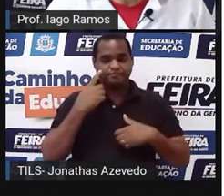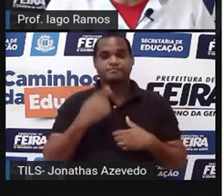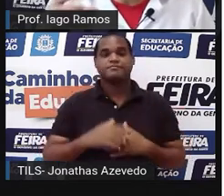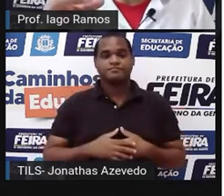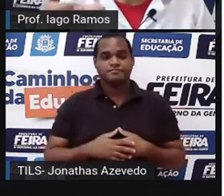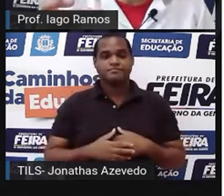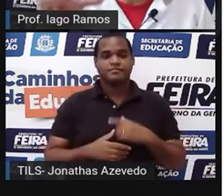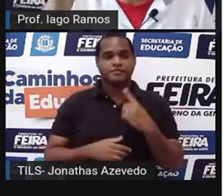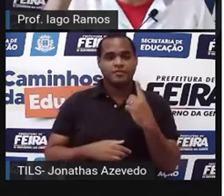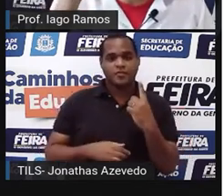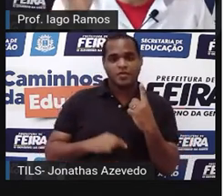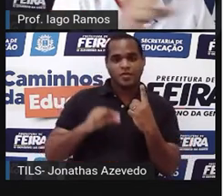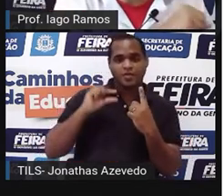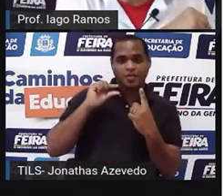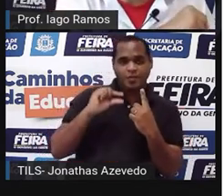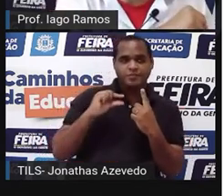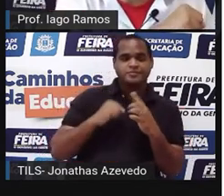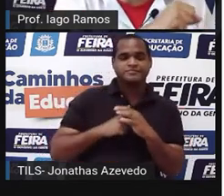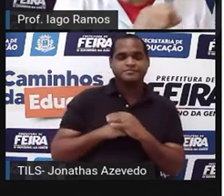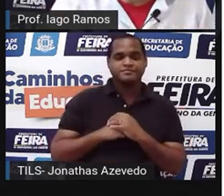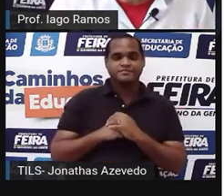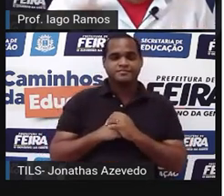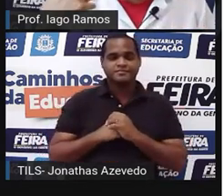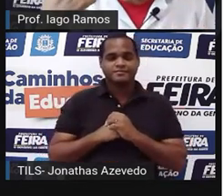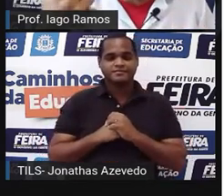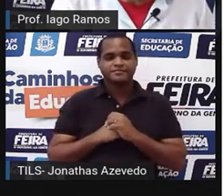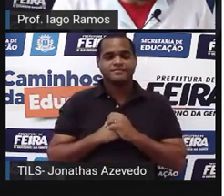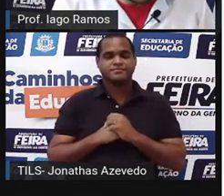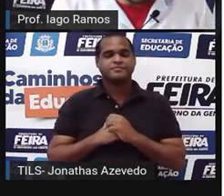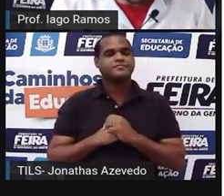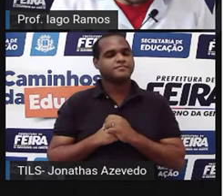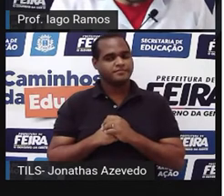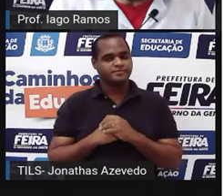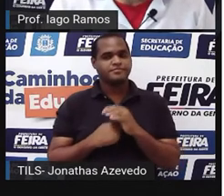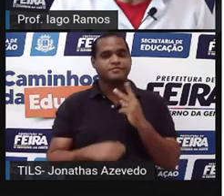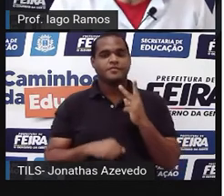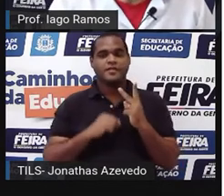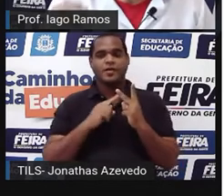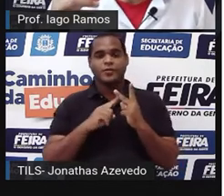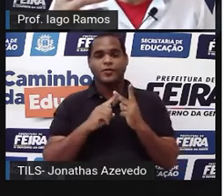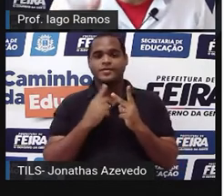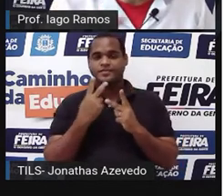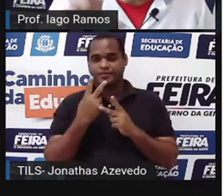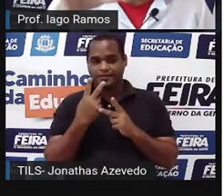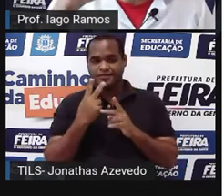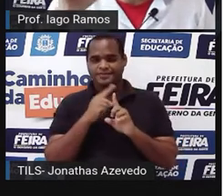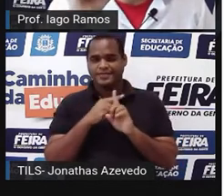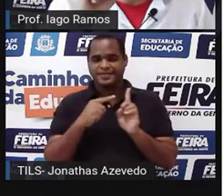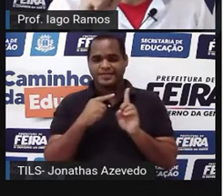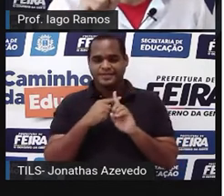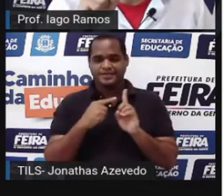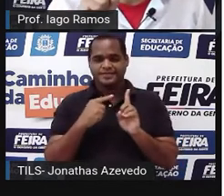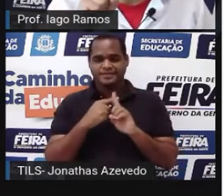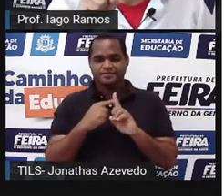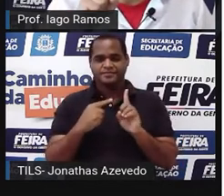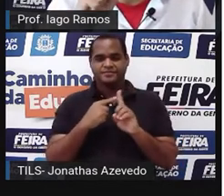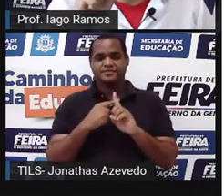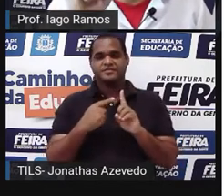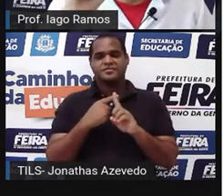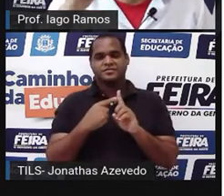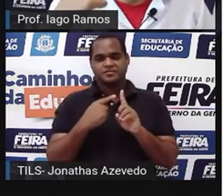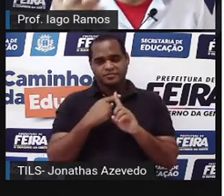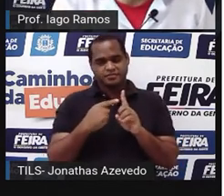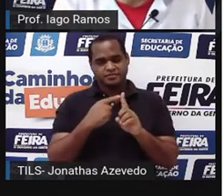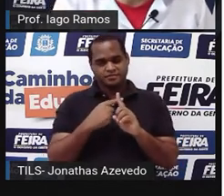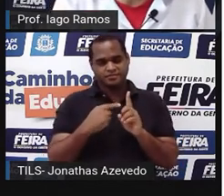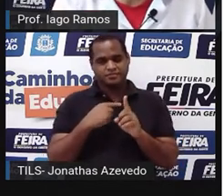O número 1 ali dentro de uma bolinha vermelha, se você entendeu pouca coisa. O número 2 dentro de uma bolinha em laranja,